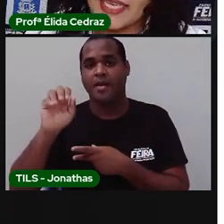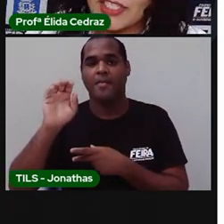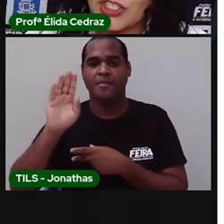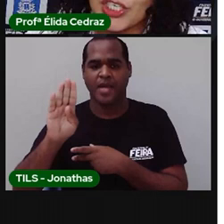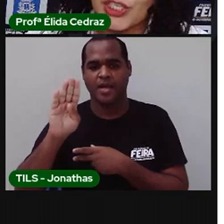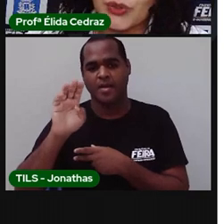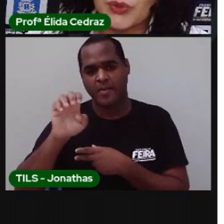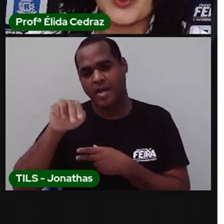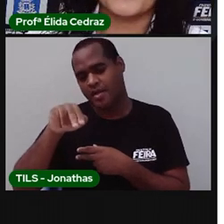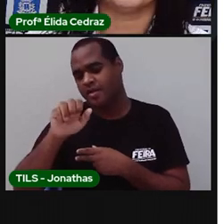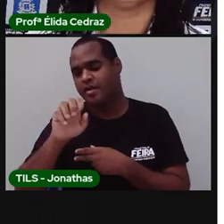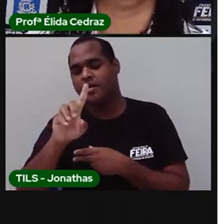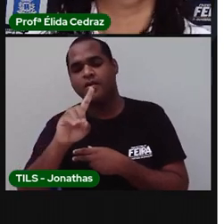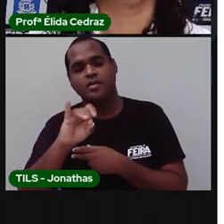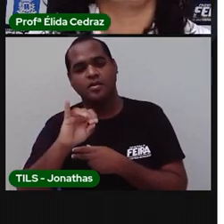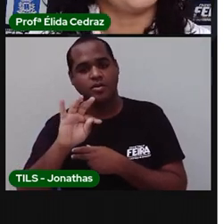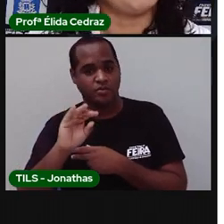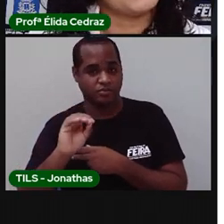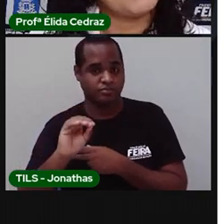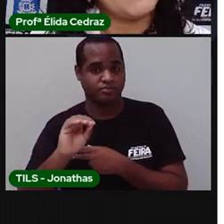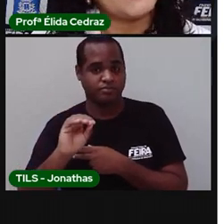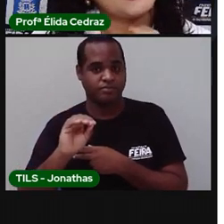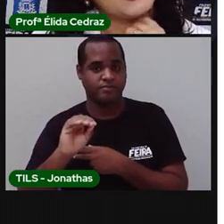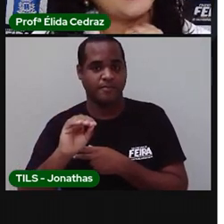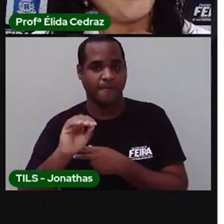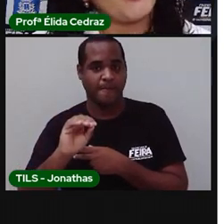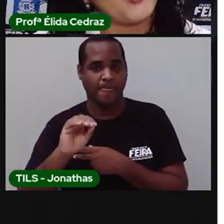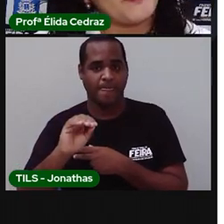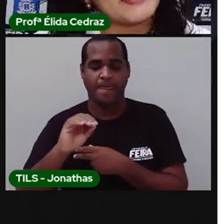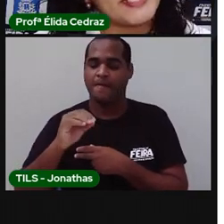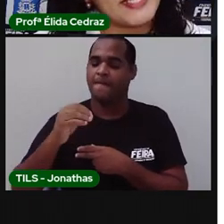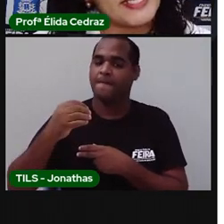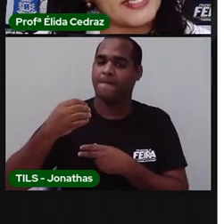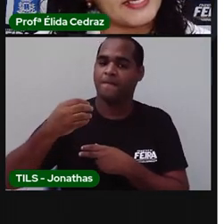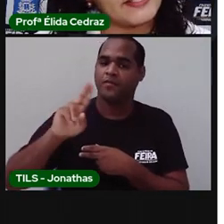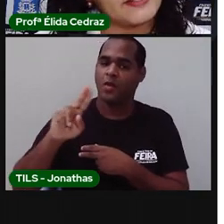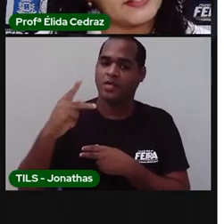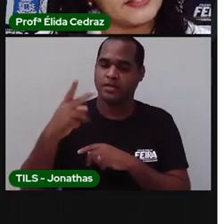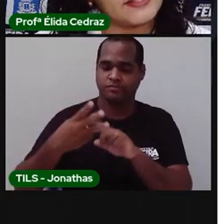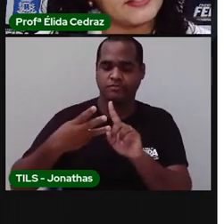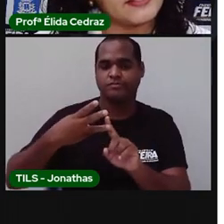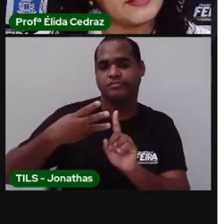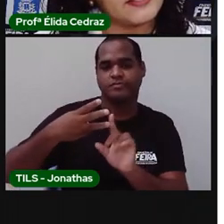Depois de Benedito, qual o nome seria?